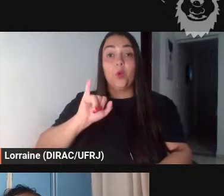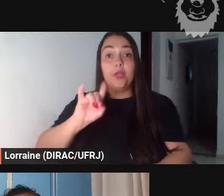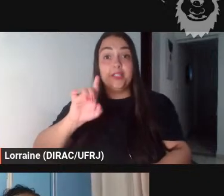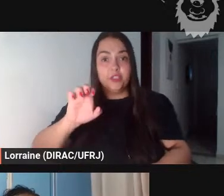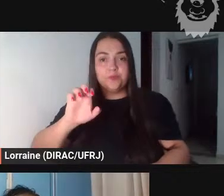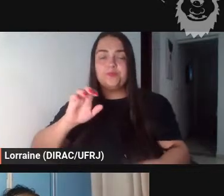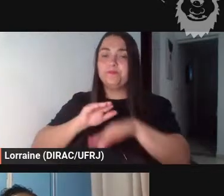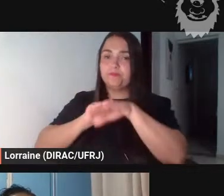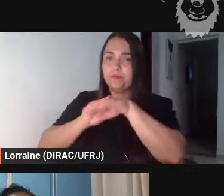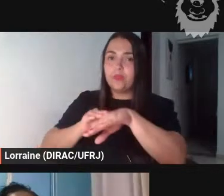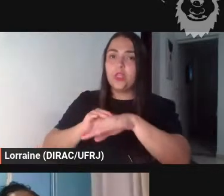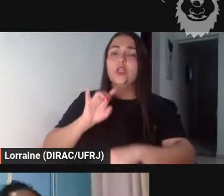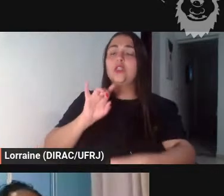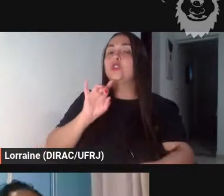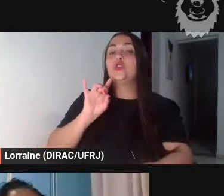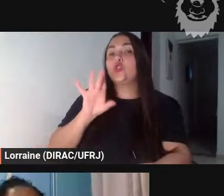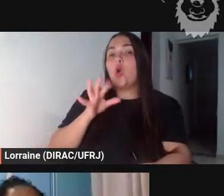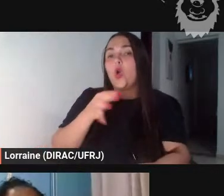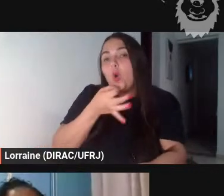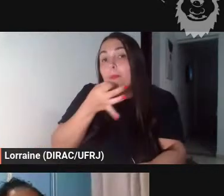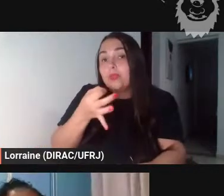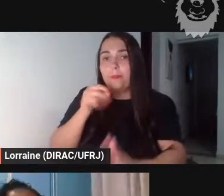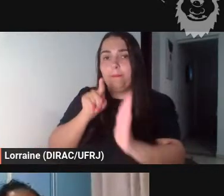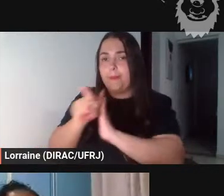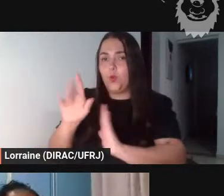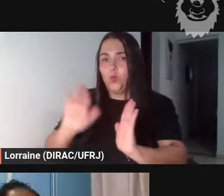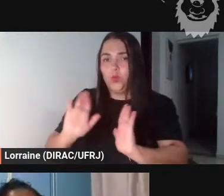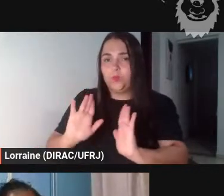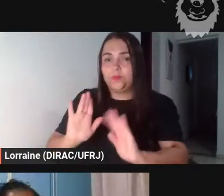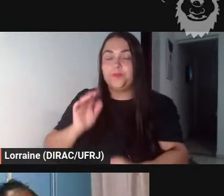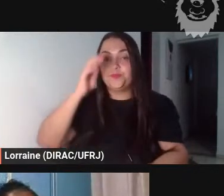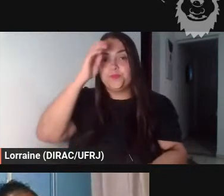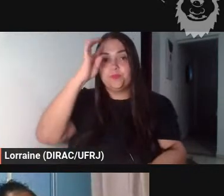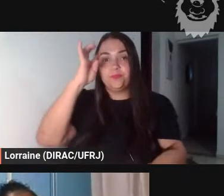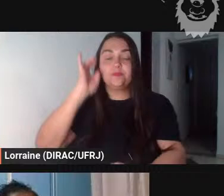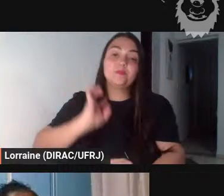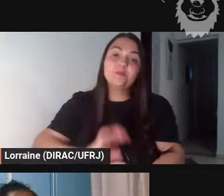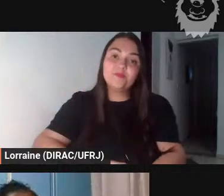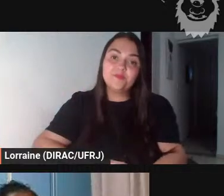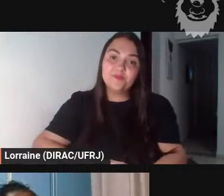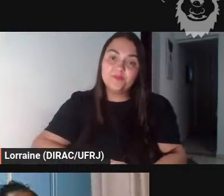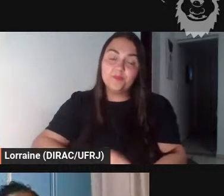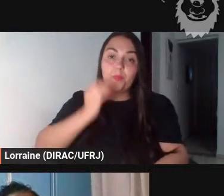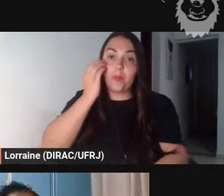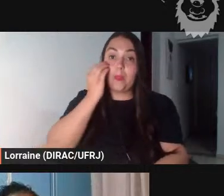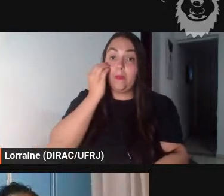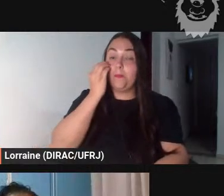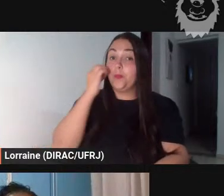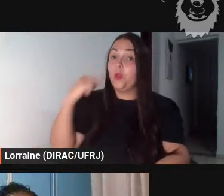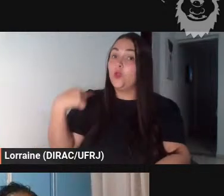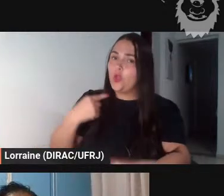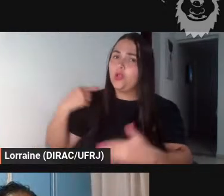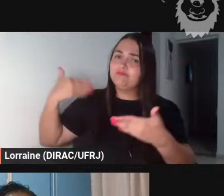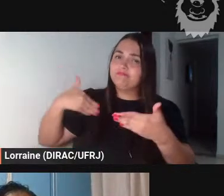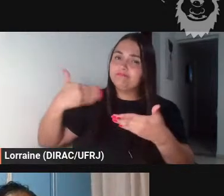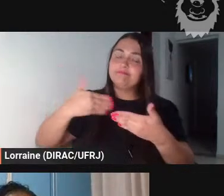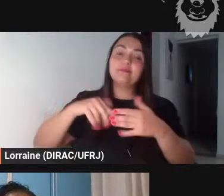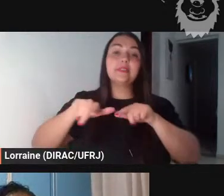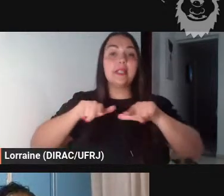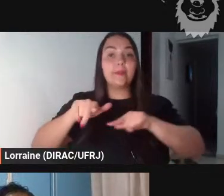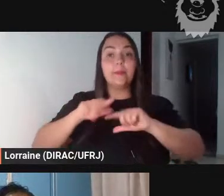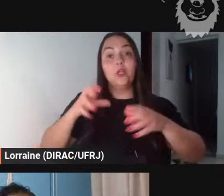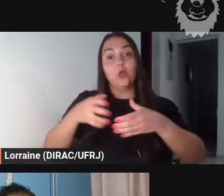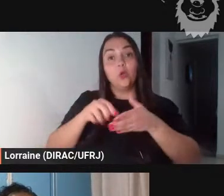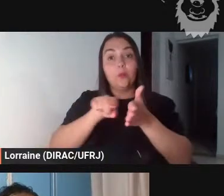uma pergunta a Loide é um comentário e o trabalho que a gente vem fazendo no âmbito do grupo de